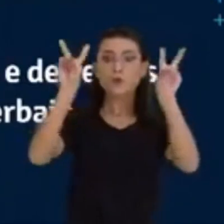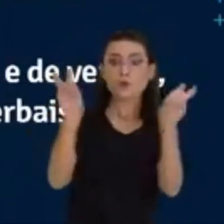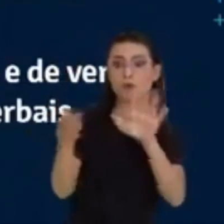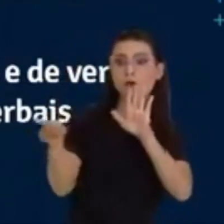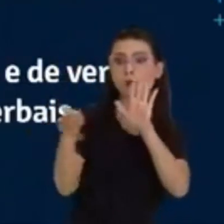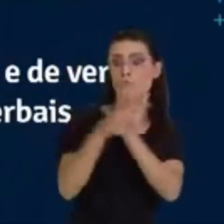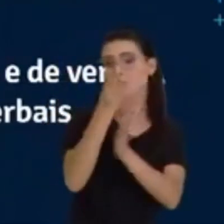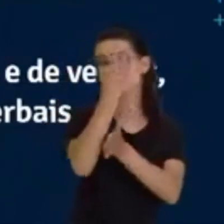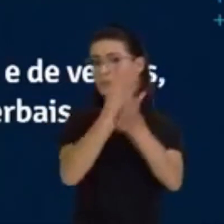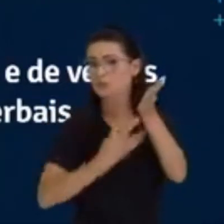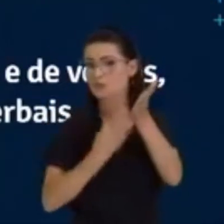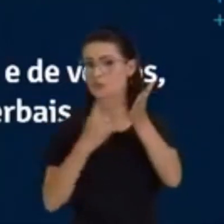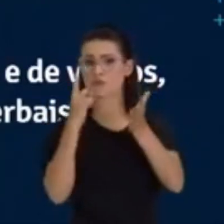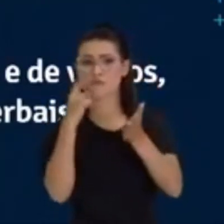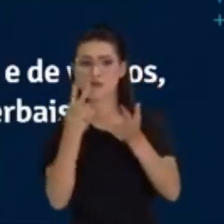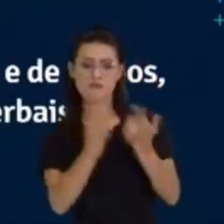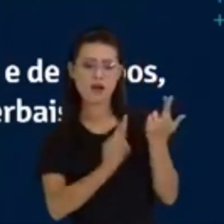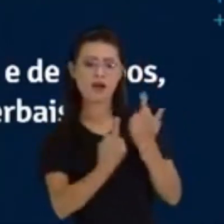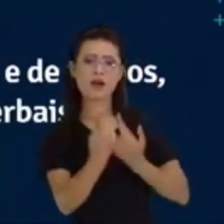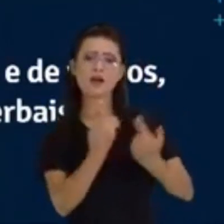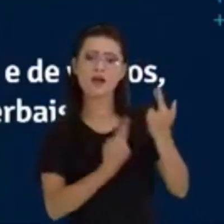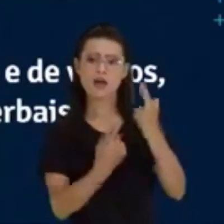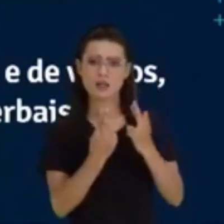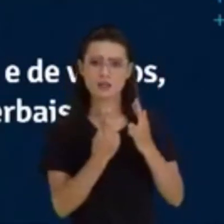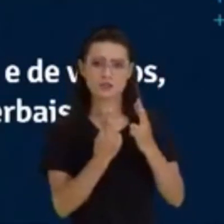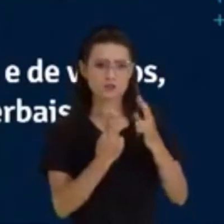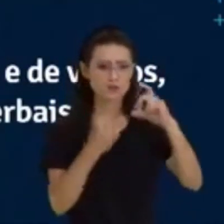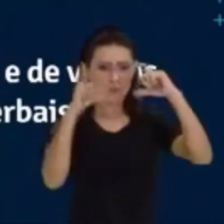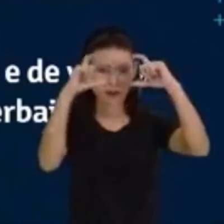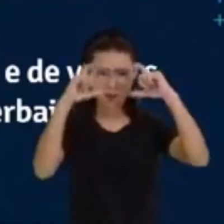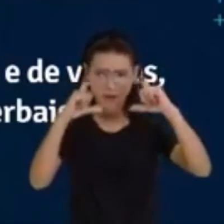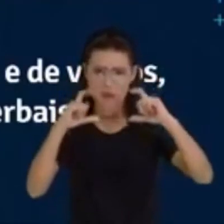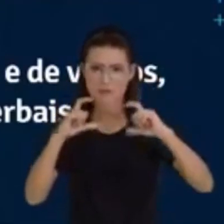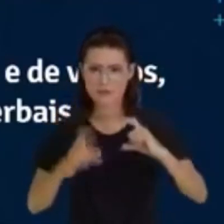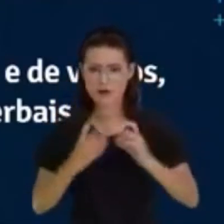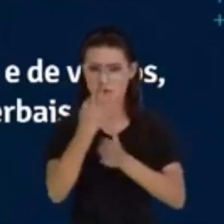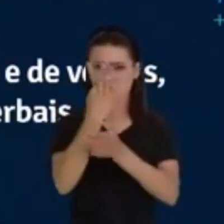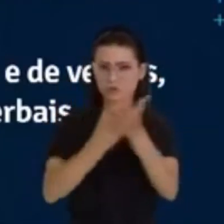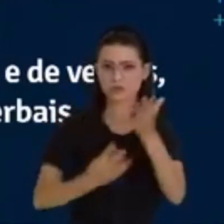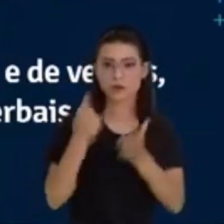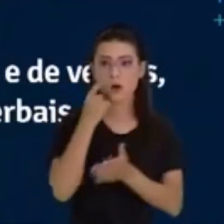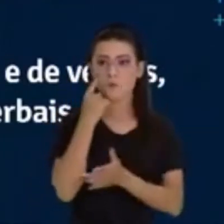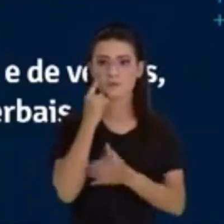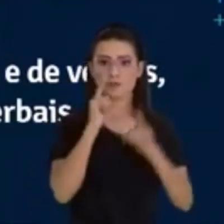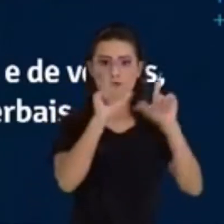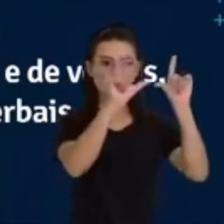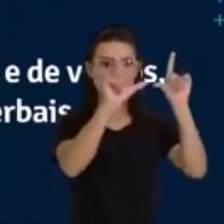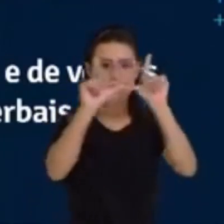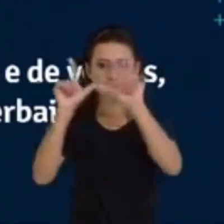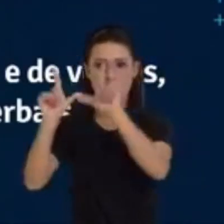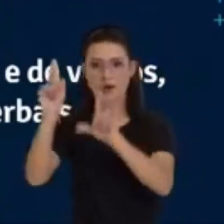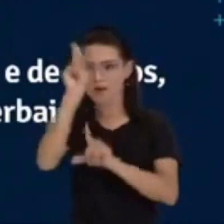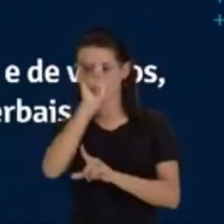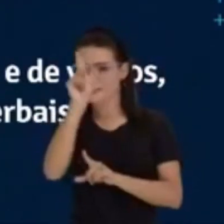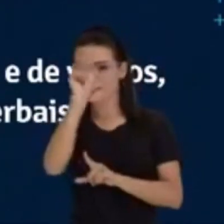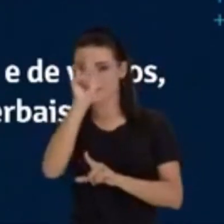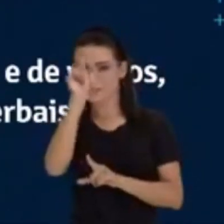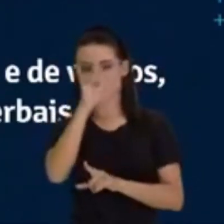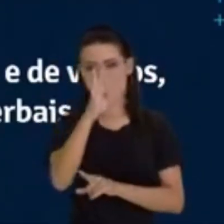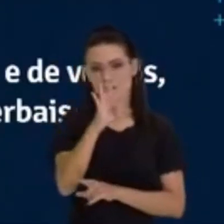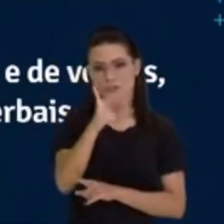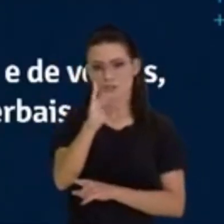relações entre as partes do texto. Observando a sequenciação dos quadrinhos no gênero discursivo tira.